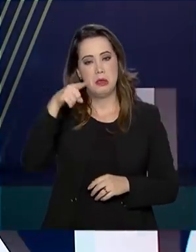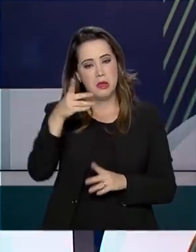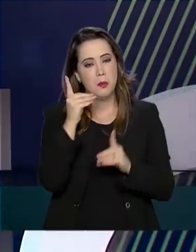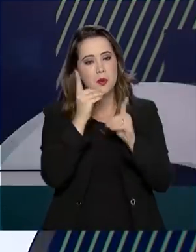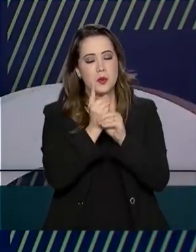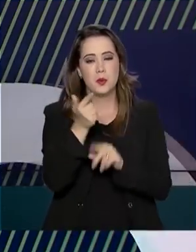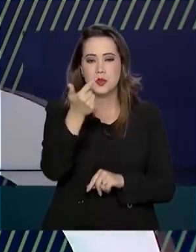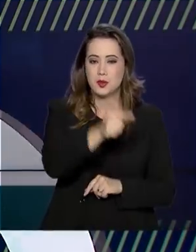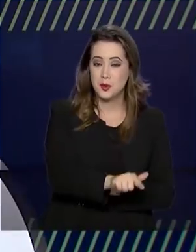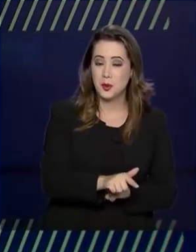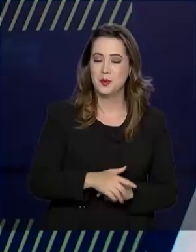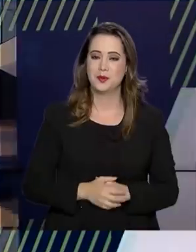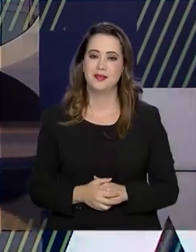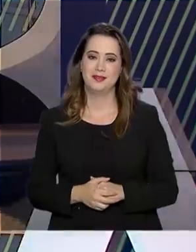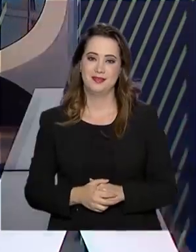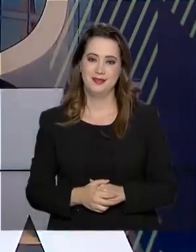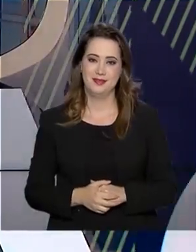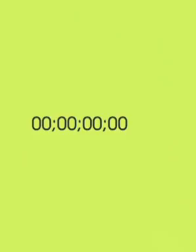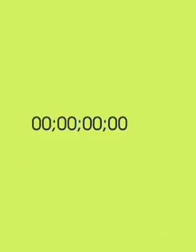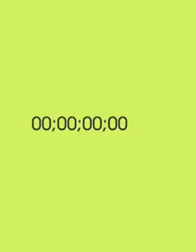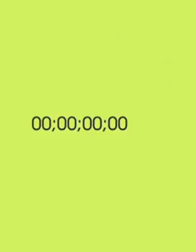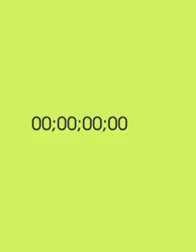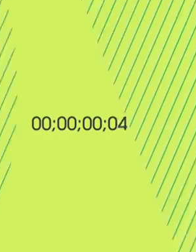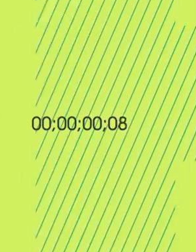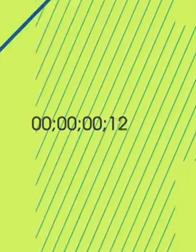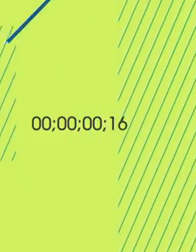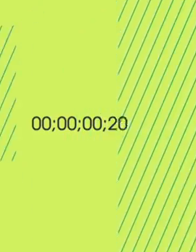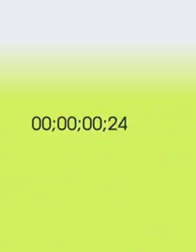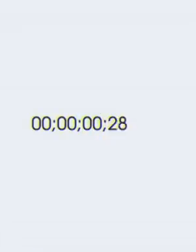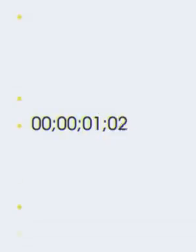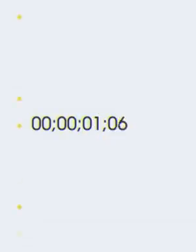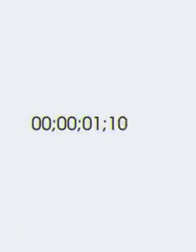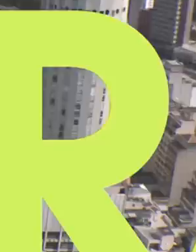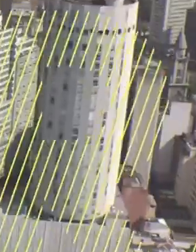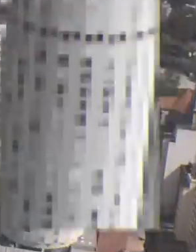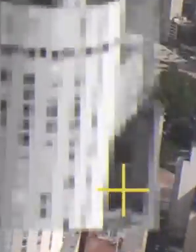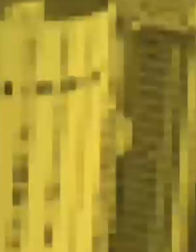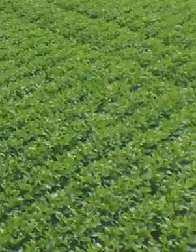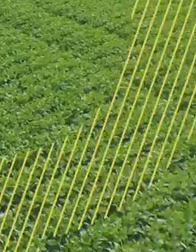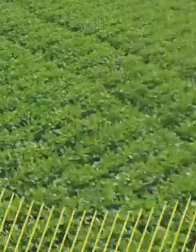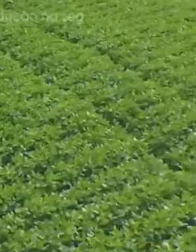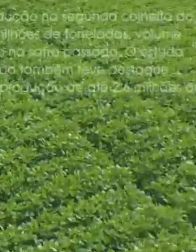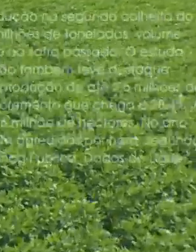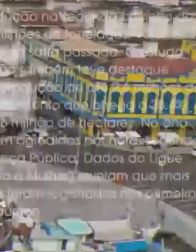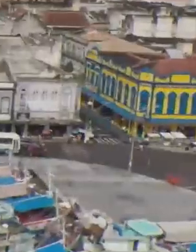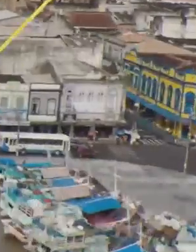gente se encontra na próxima edição. Até lá. E aí E aí